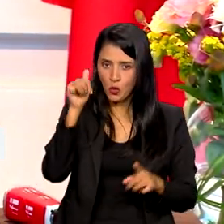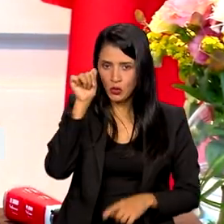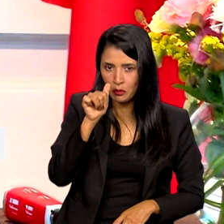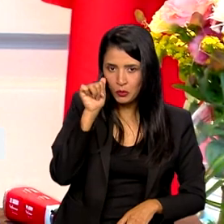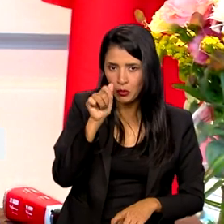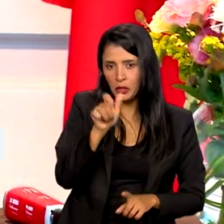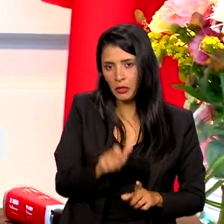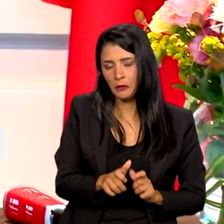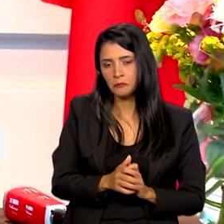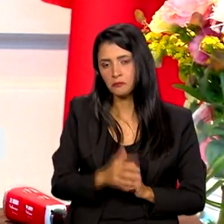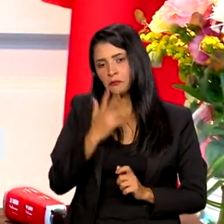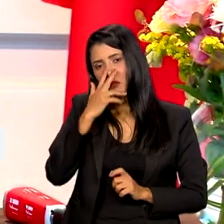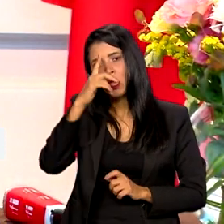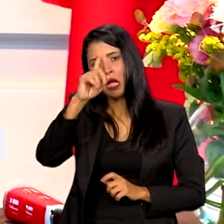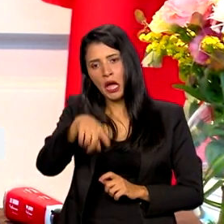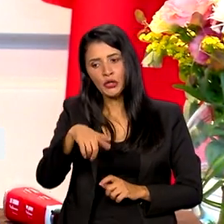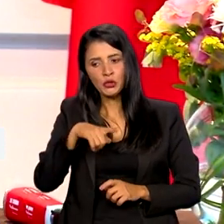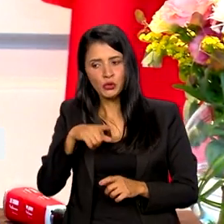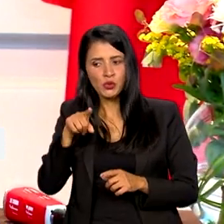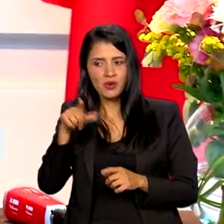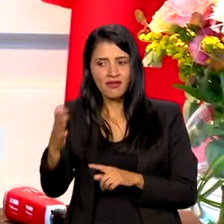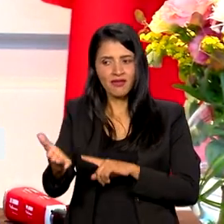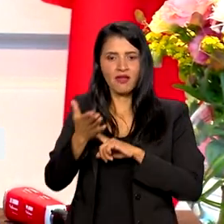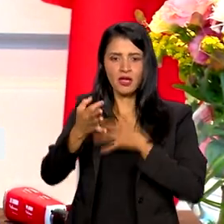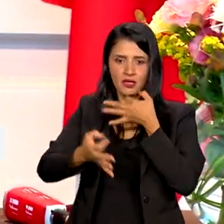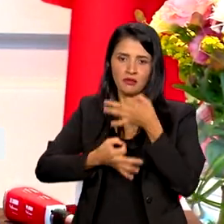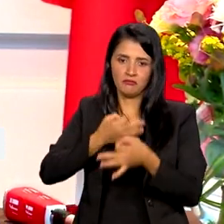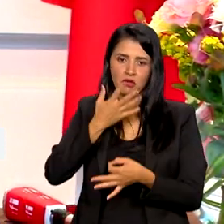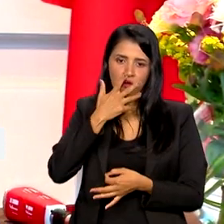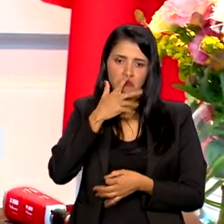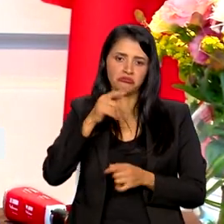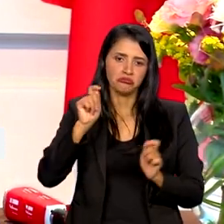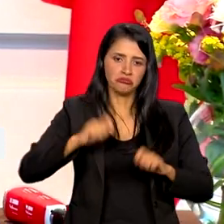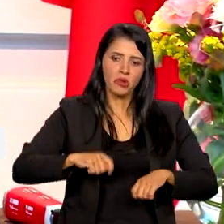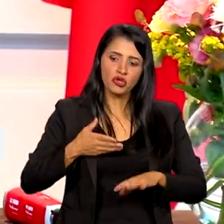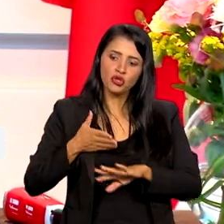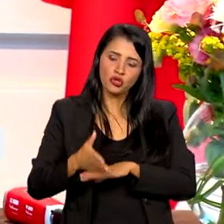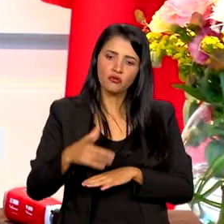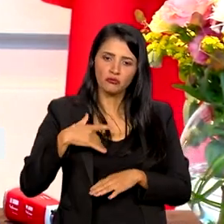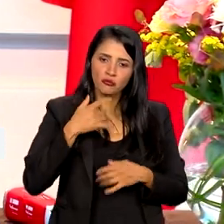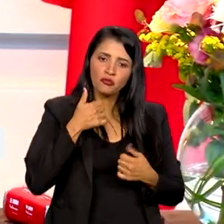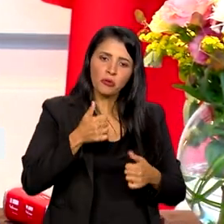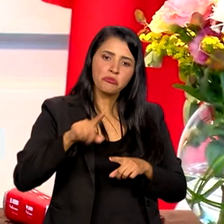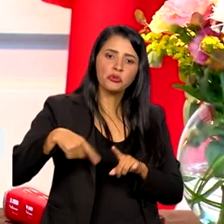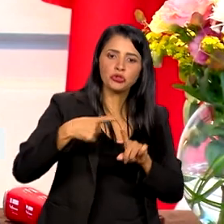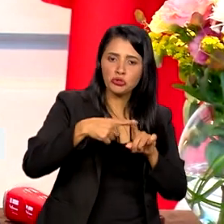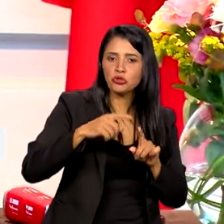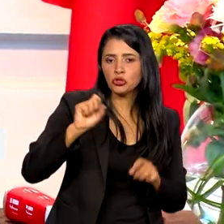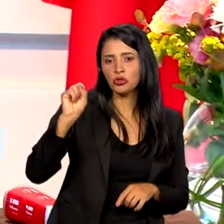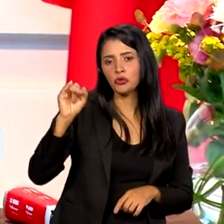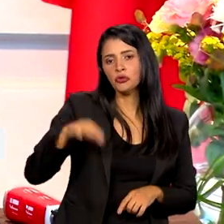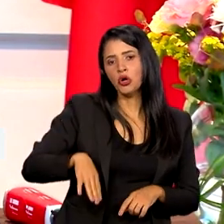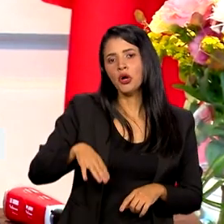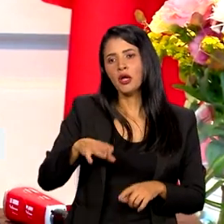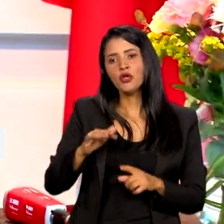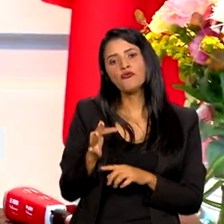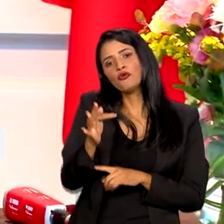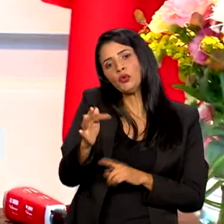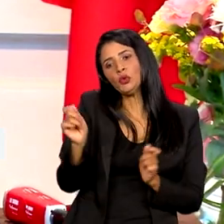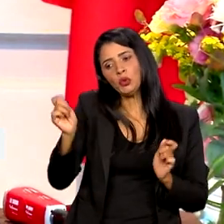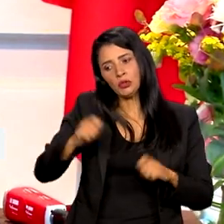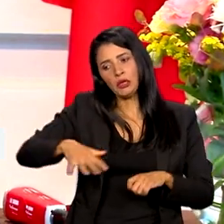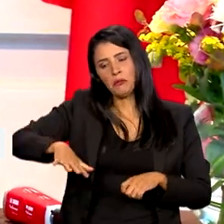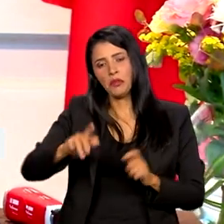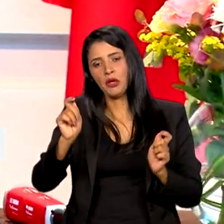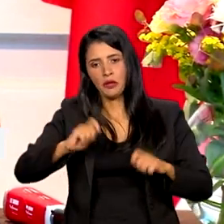esse aceno, para mim, valeu a nossa vinda e esses passos futuros concretos também